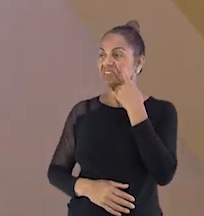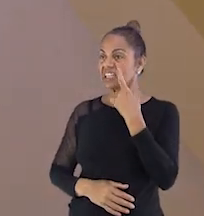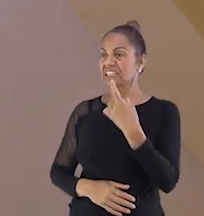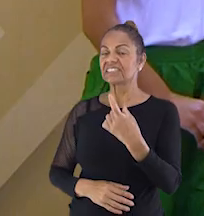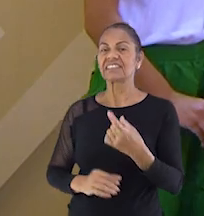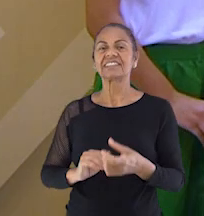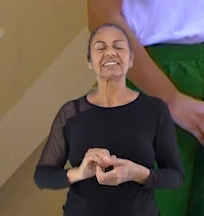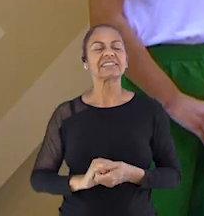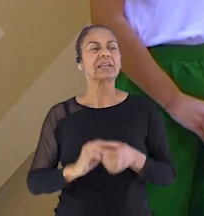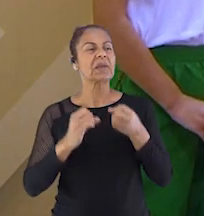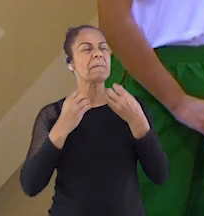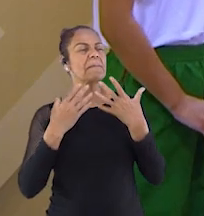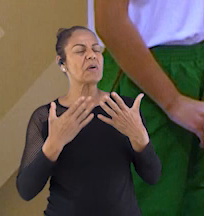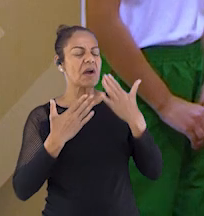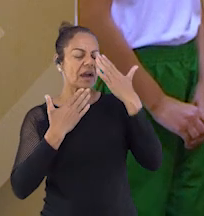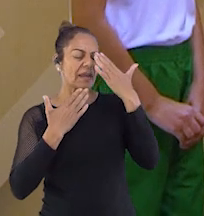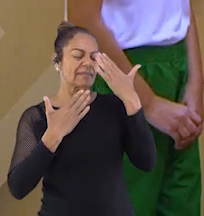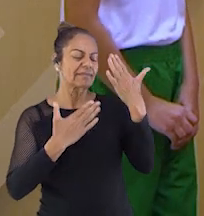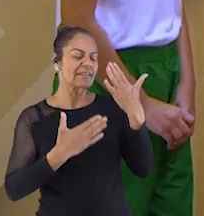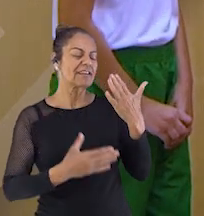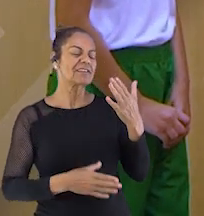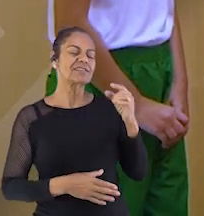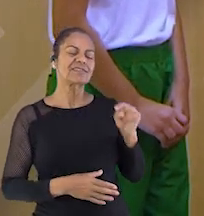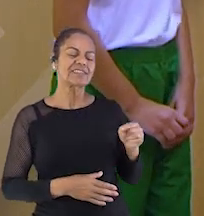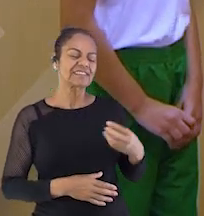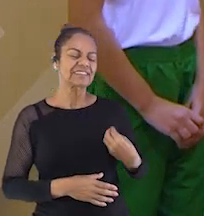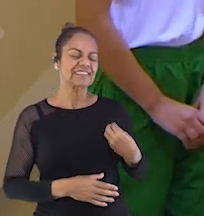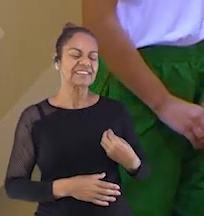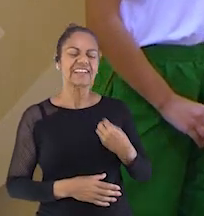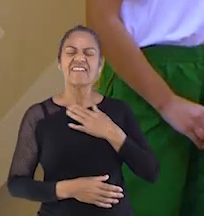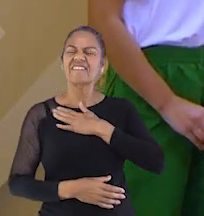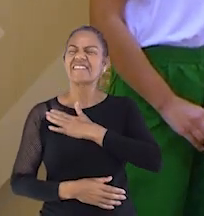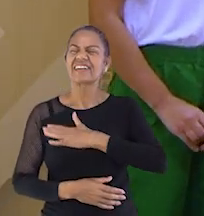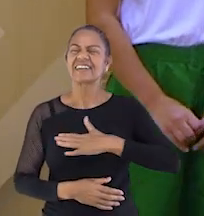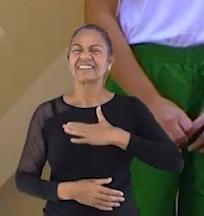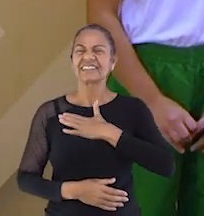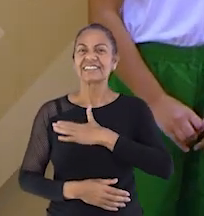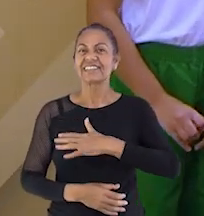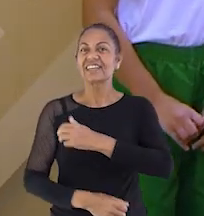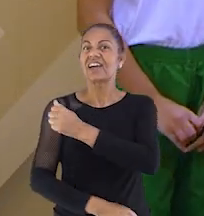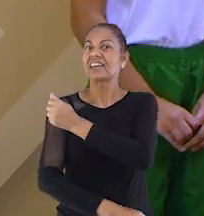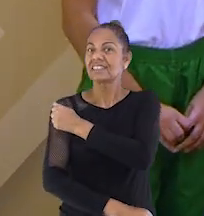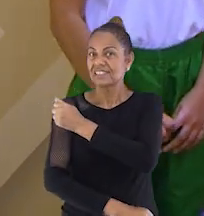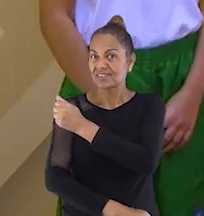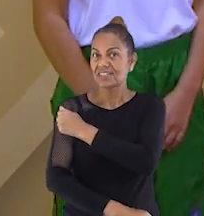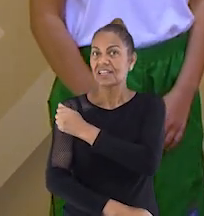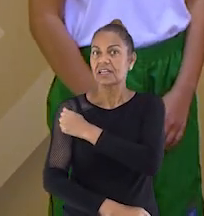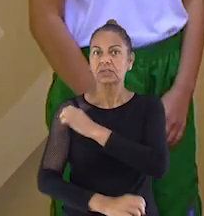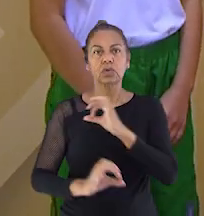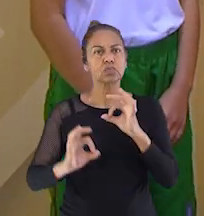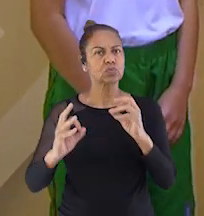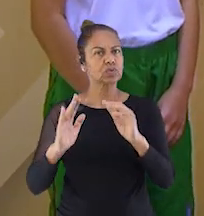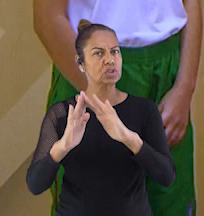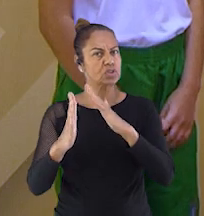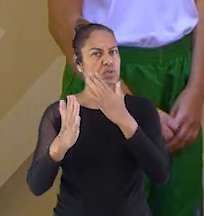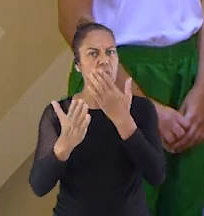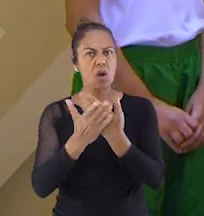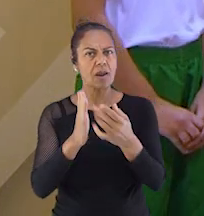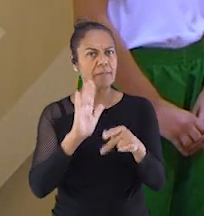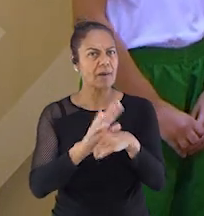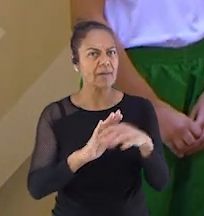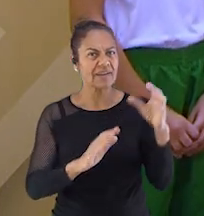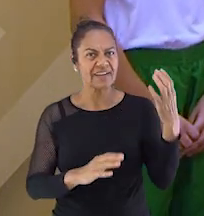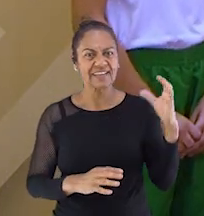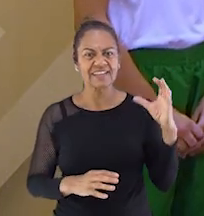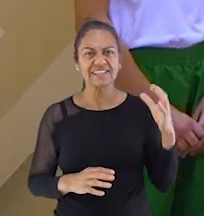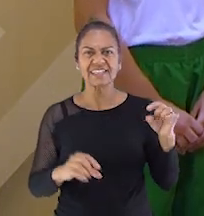Que bom! Eu agradeço novamente a sua participação e é sempre um prazer ter os estudantes da nossa rede aqui